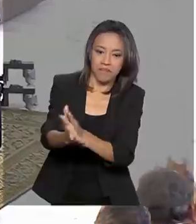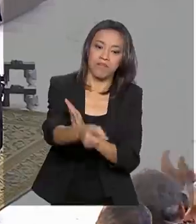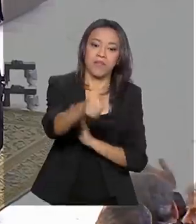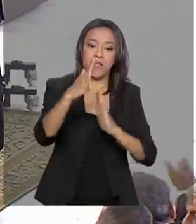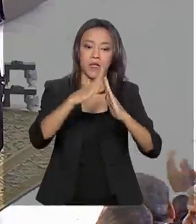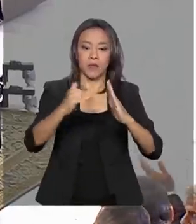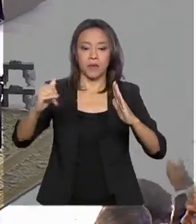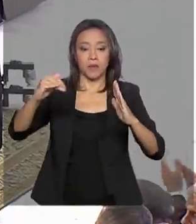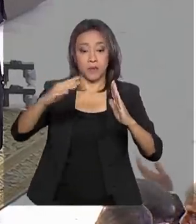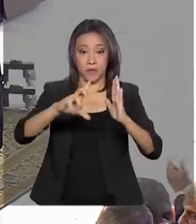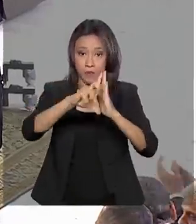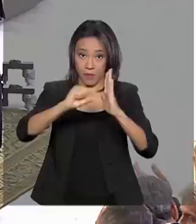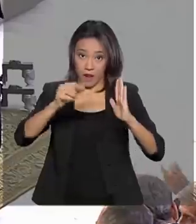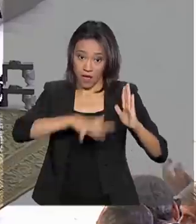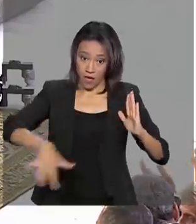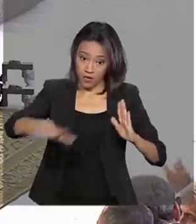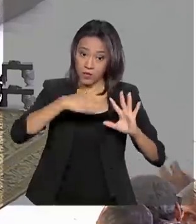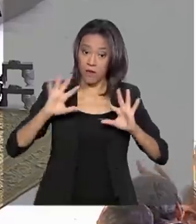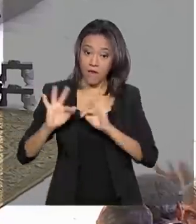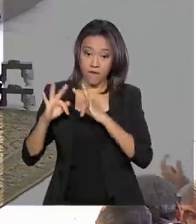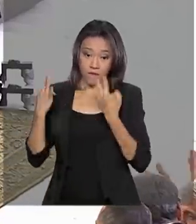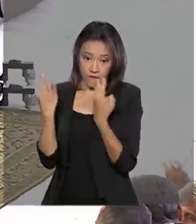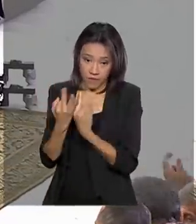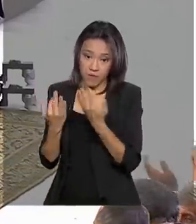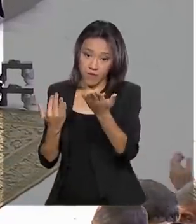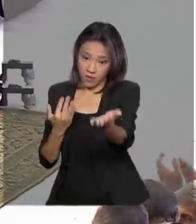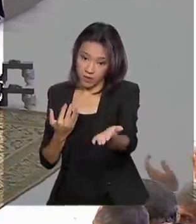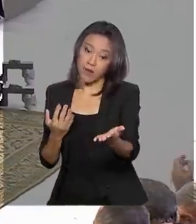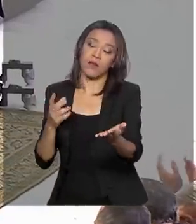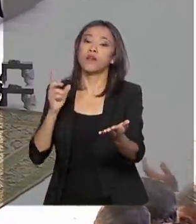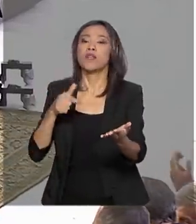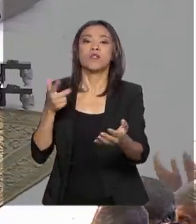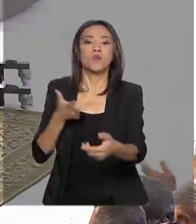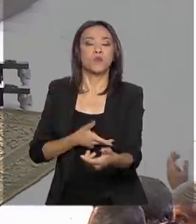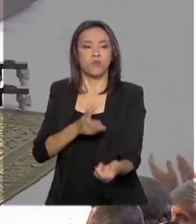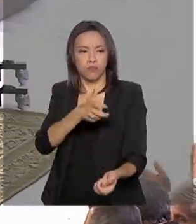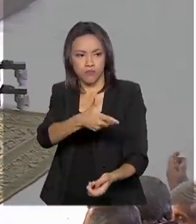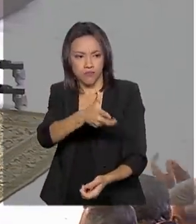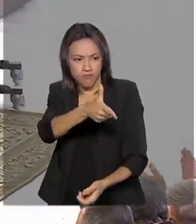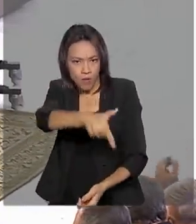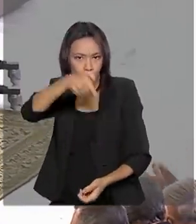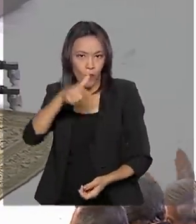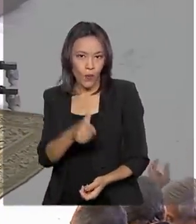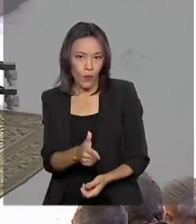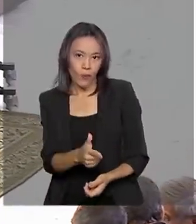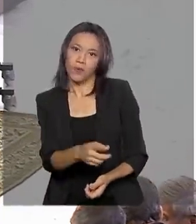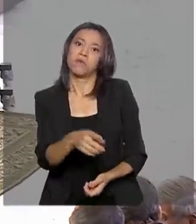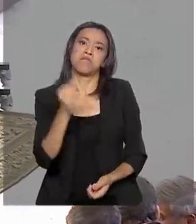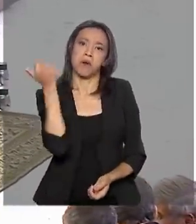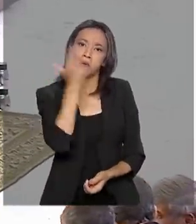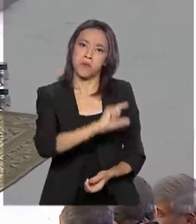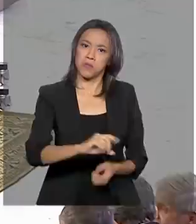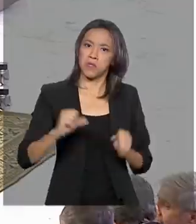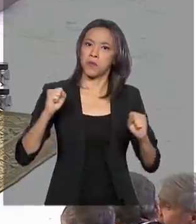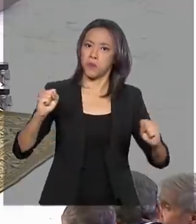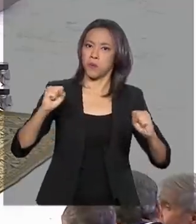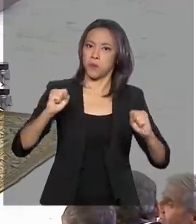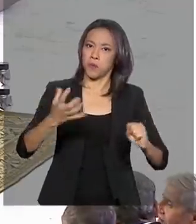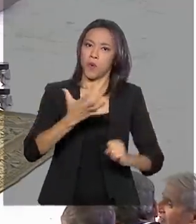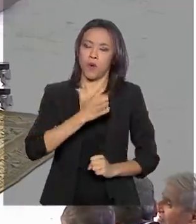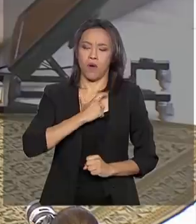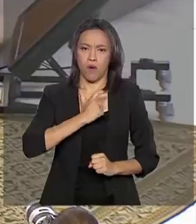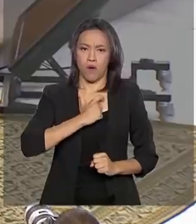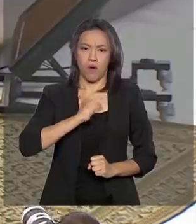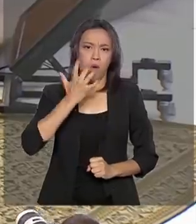Planalto. Familiares de atletas como Guilherme Paraense, do Tiro Esportivo, primeiro brasileiro a conquistar uma medalha de ouro em